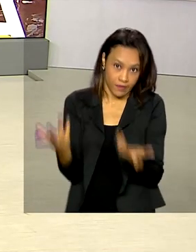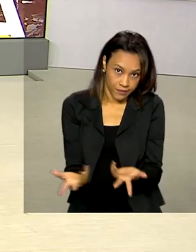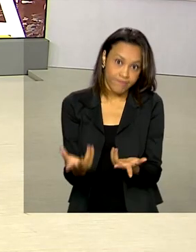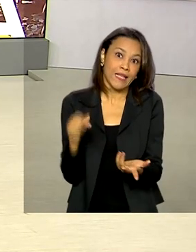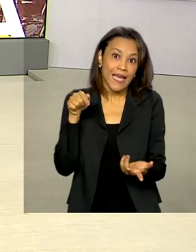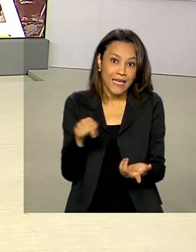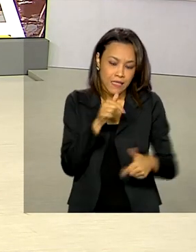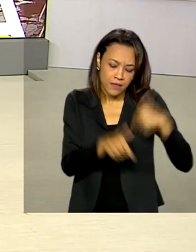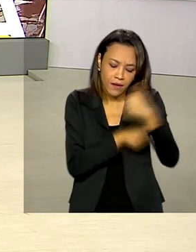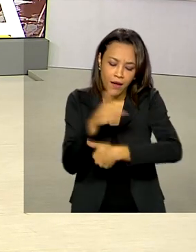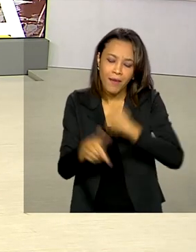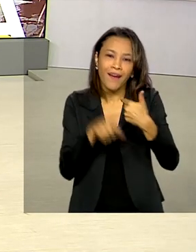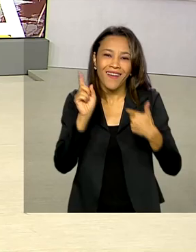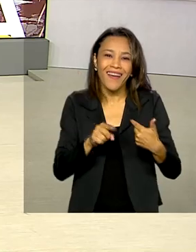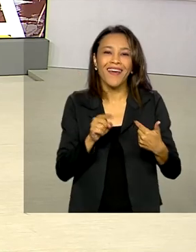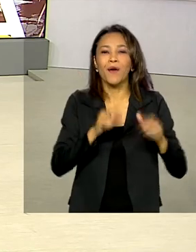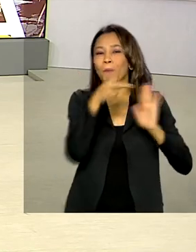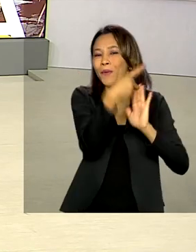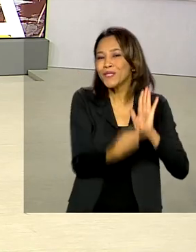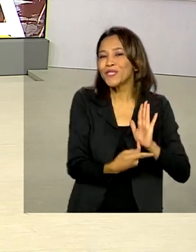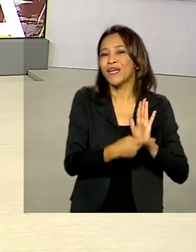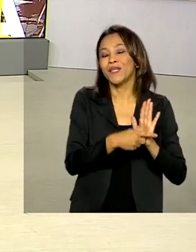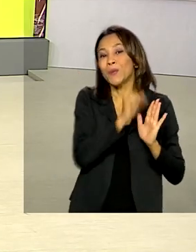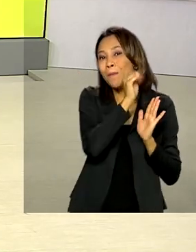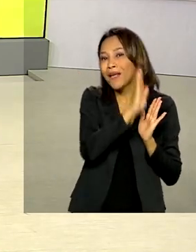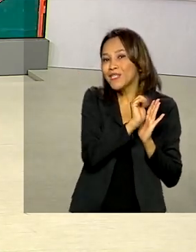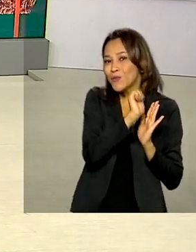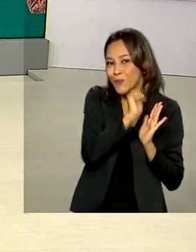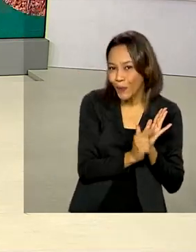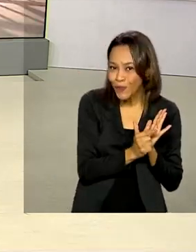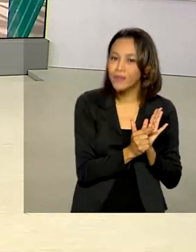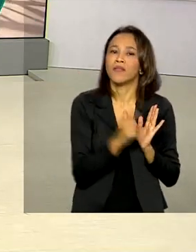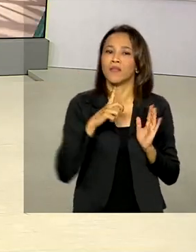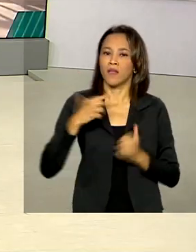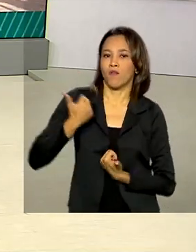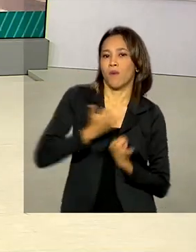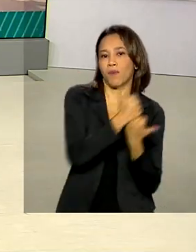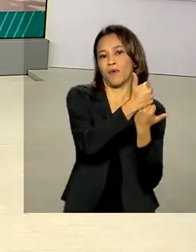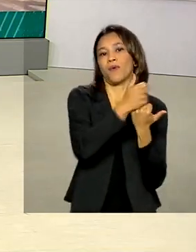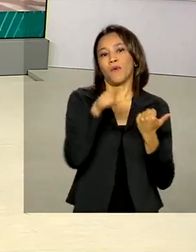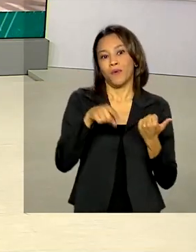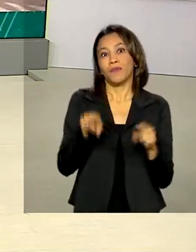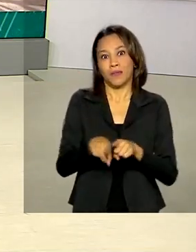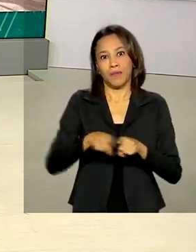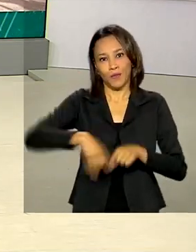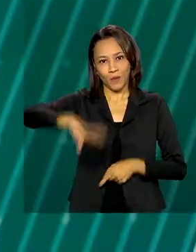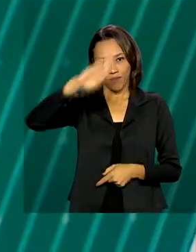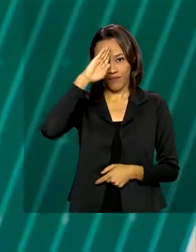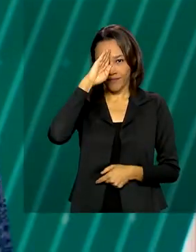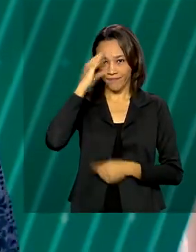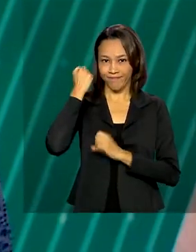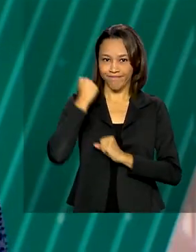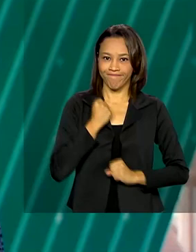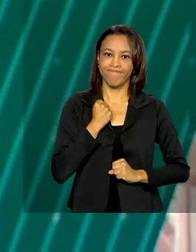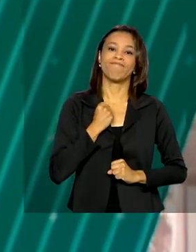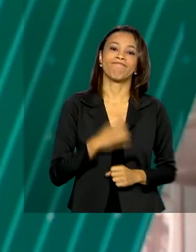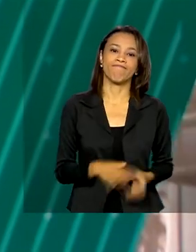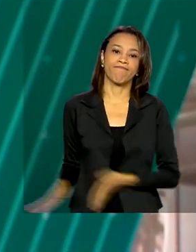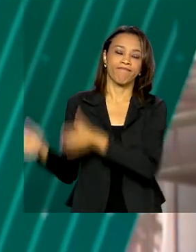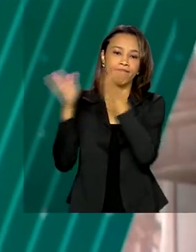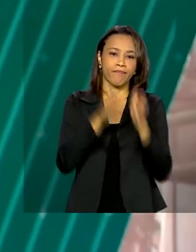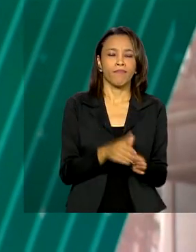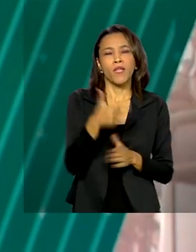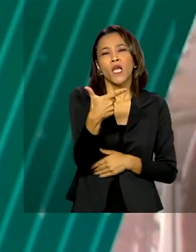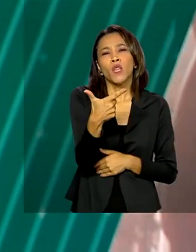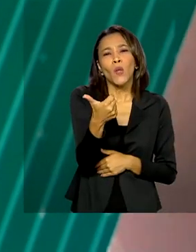faz parte da Operação Verde Brasil 2 e contou com o apoio logístico da aviação do Exército. Das 12